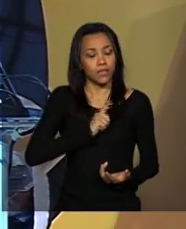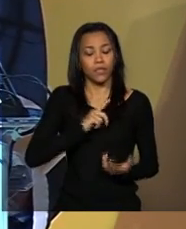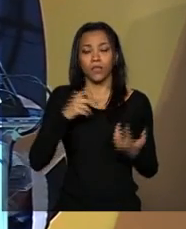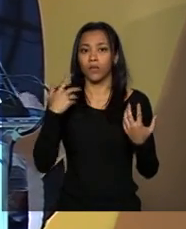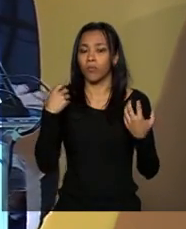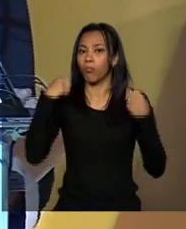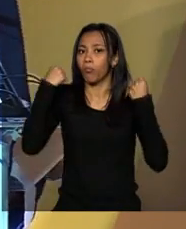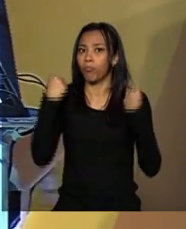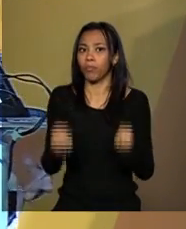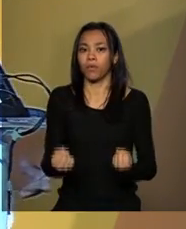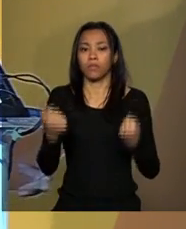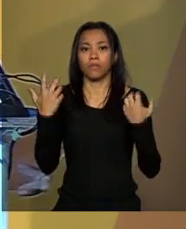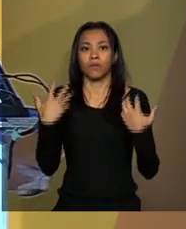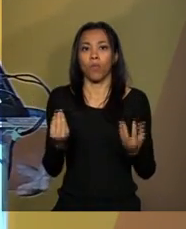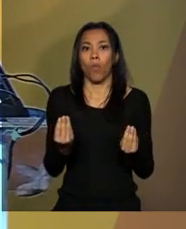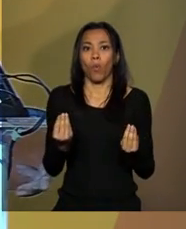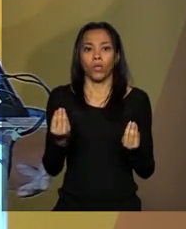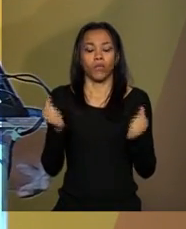sobre eles.